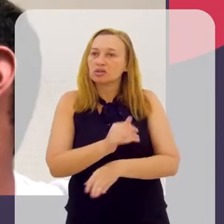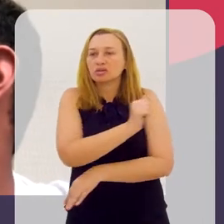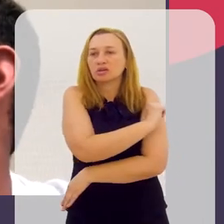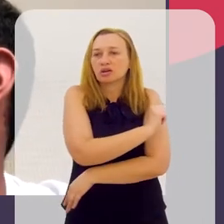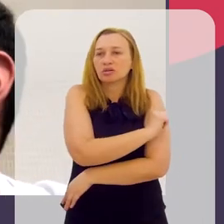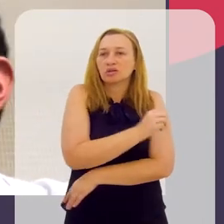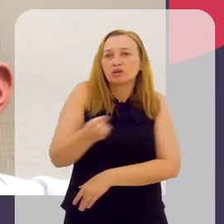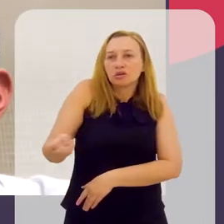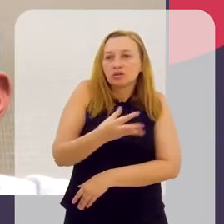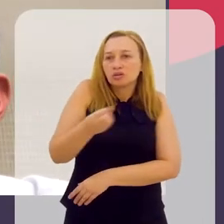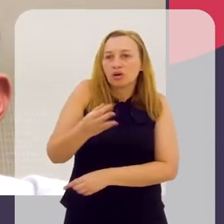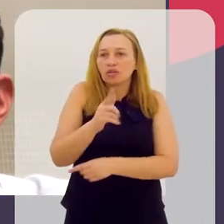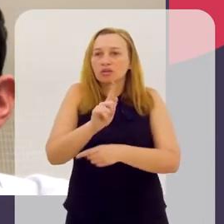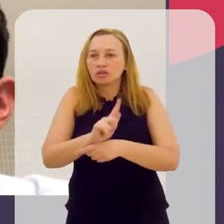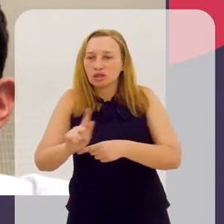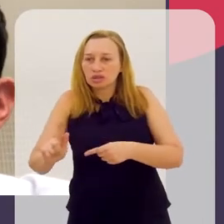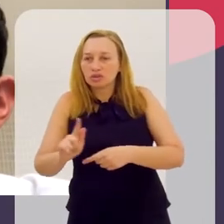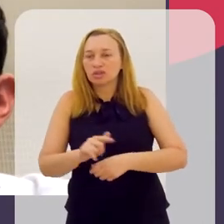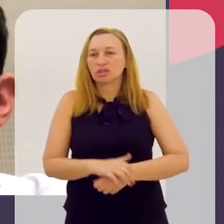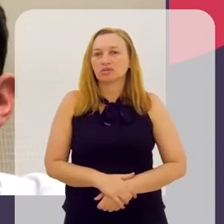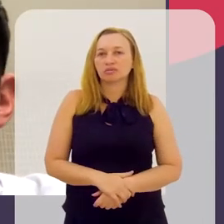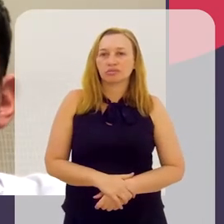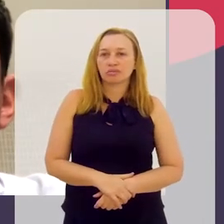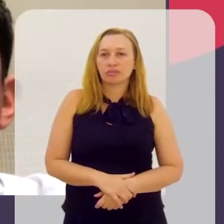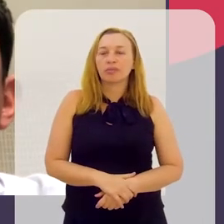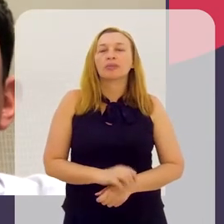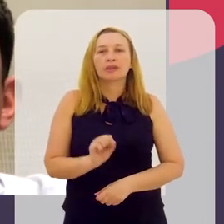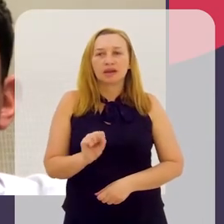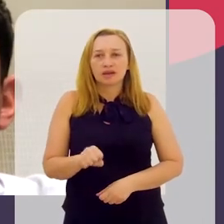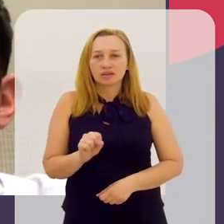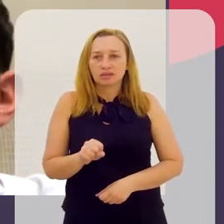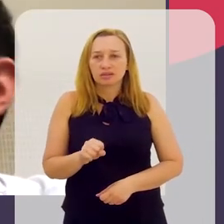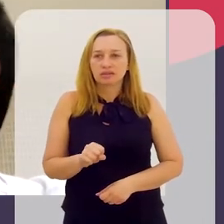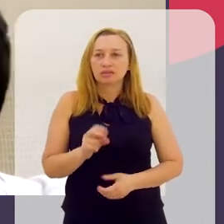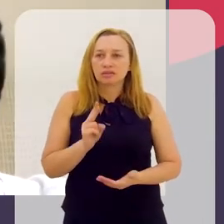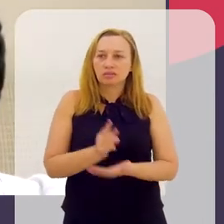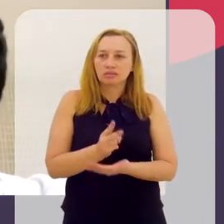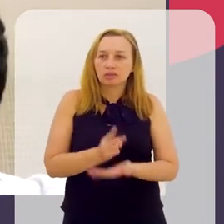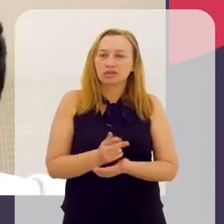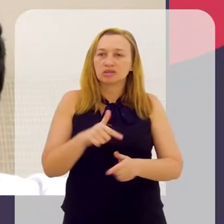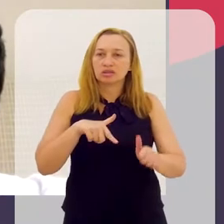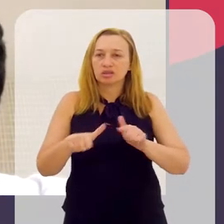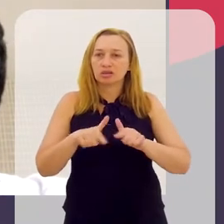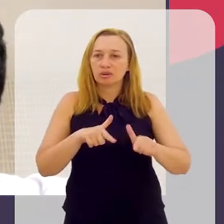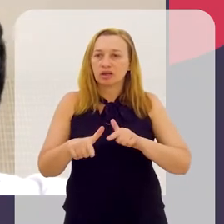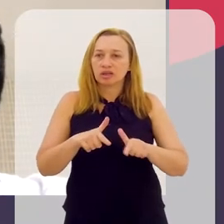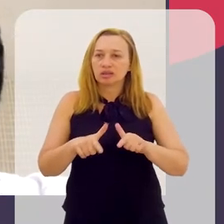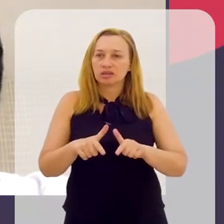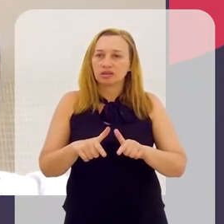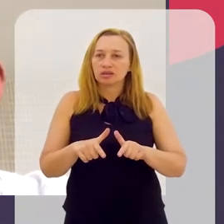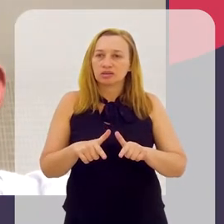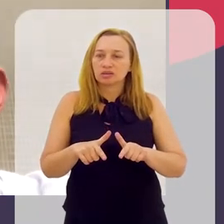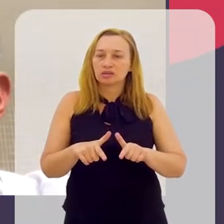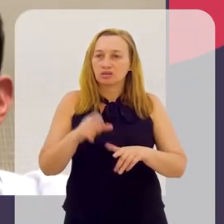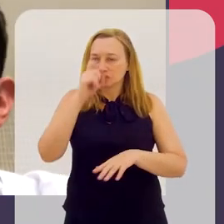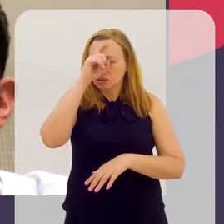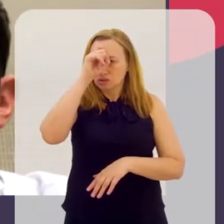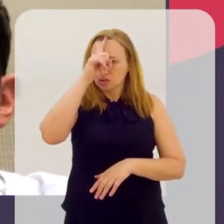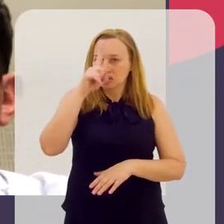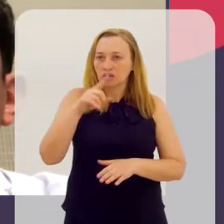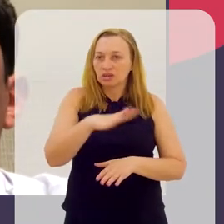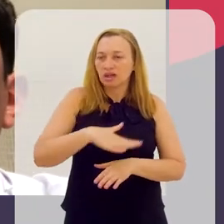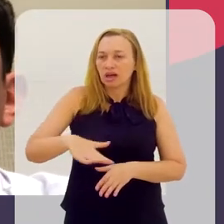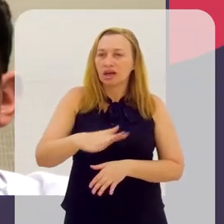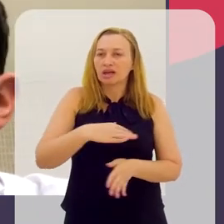alunos novos de graduação. Sim, apesar de estar trabalhando no hospital,